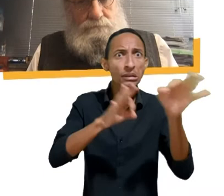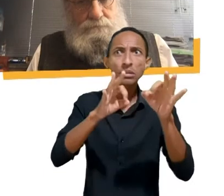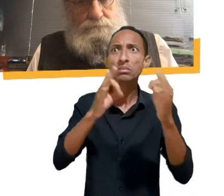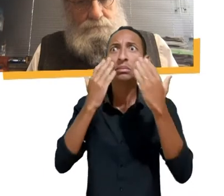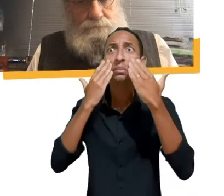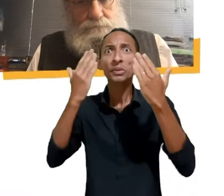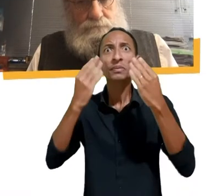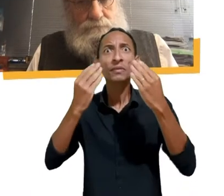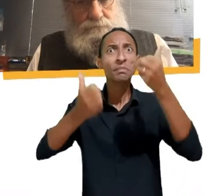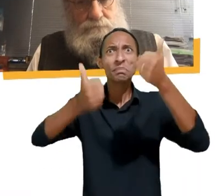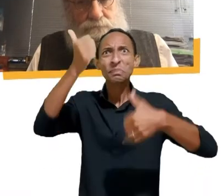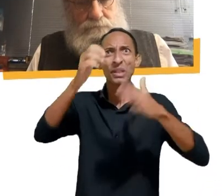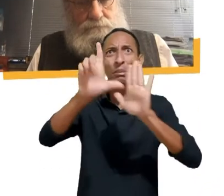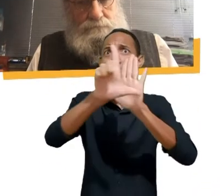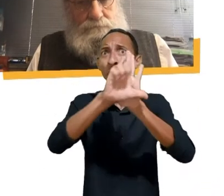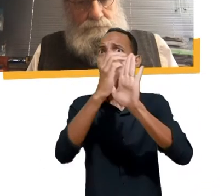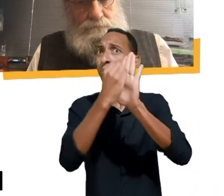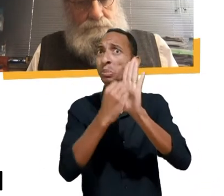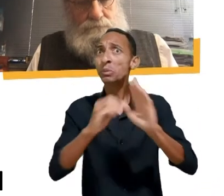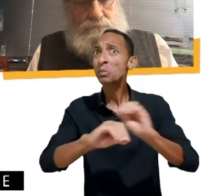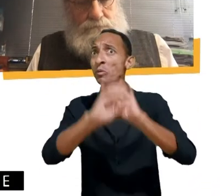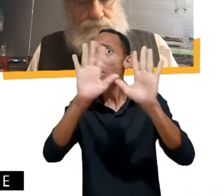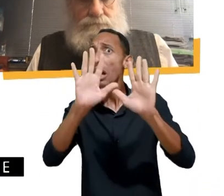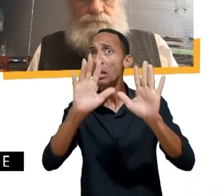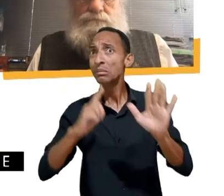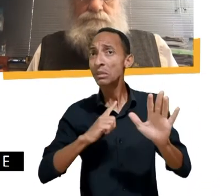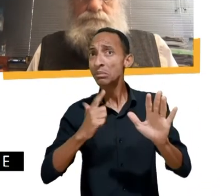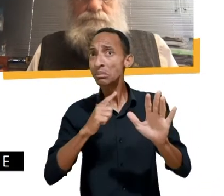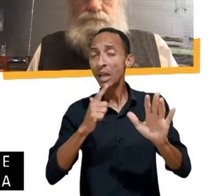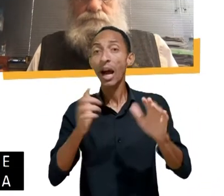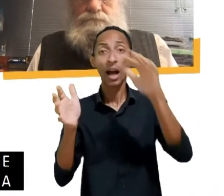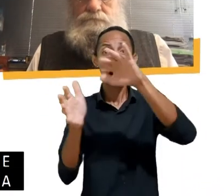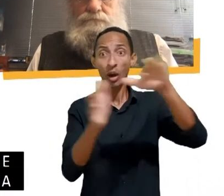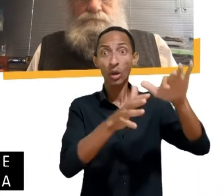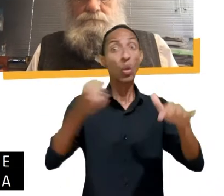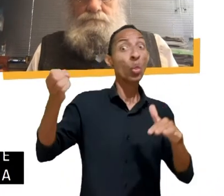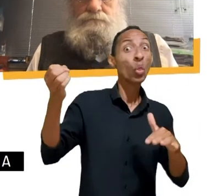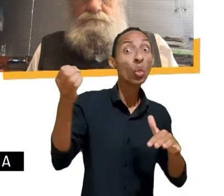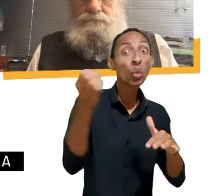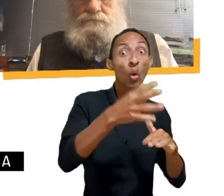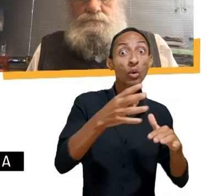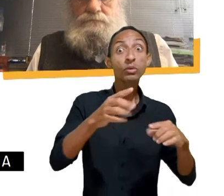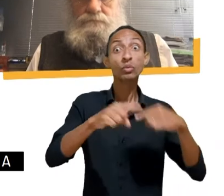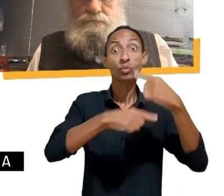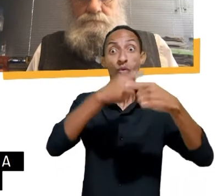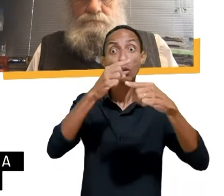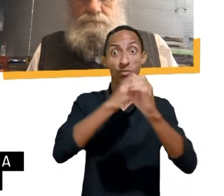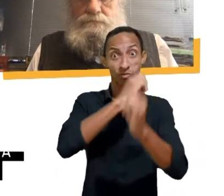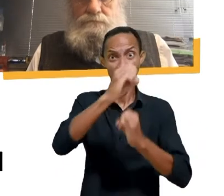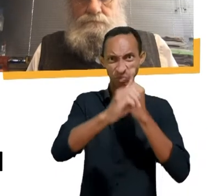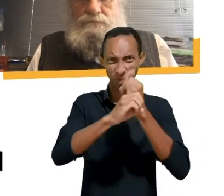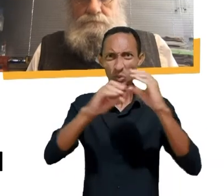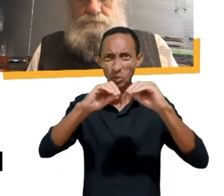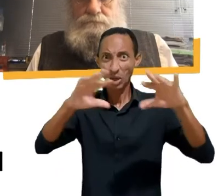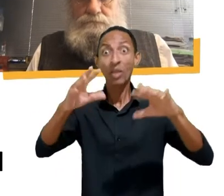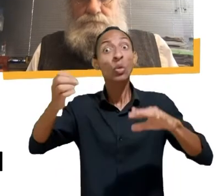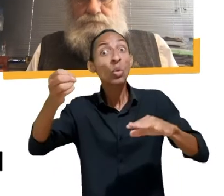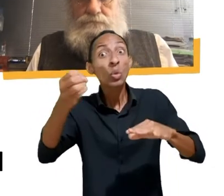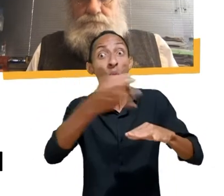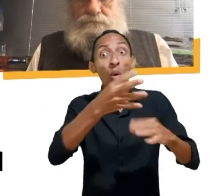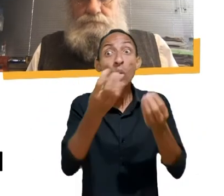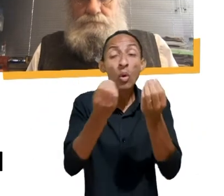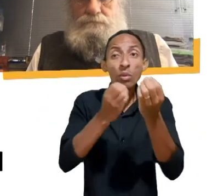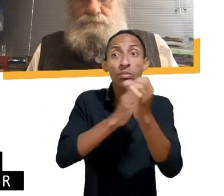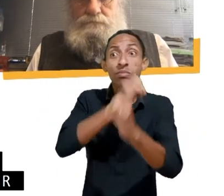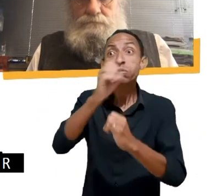nova onda agora e vamos ver o que a gente vai criar. Então, a gente tem que começar a partir de agora a pensar na internet que a gente quer para quando a gente estiver velho e as crianças